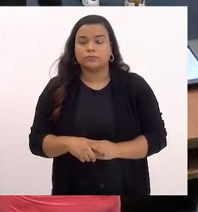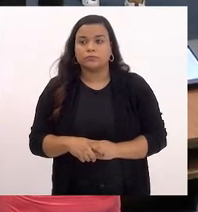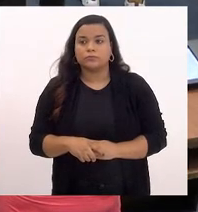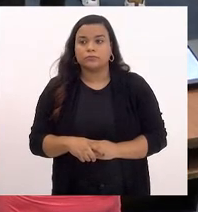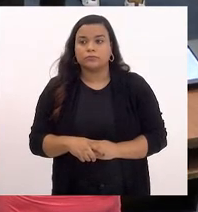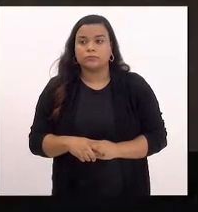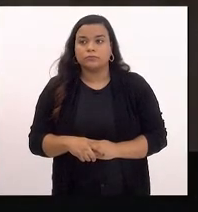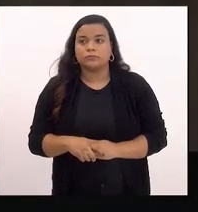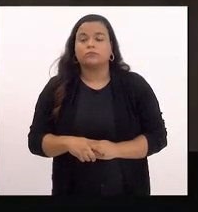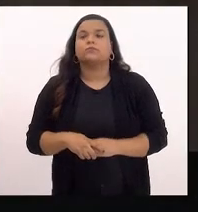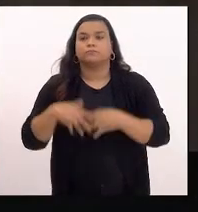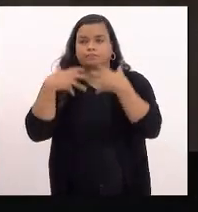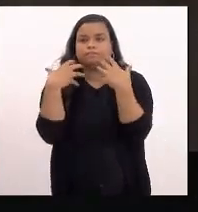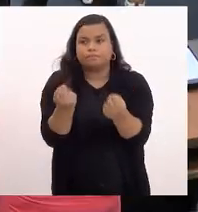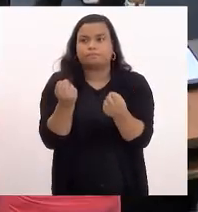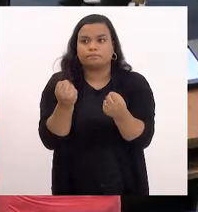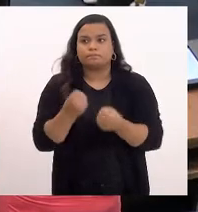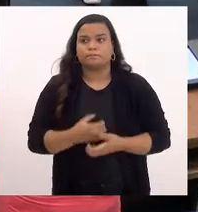Parecer é favorável.